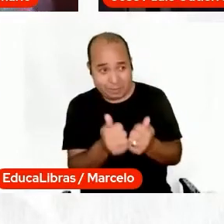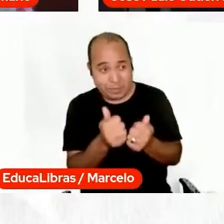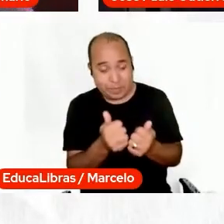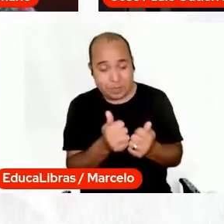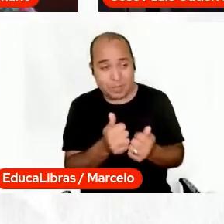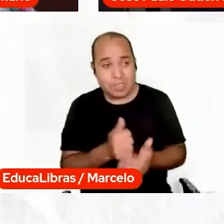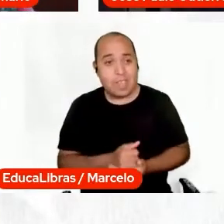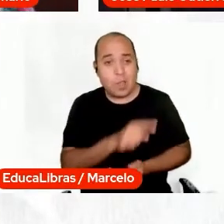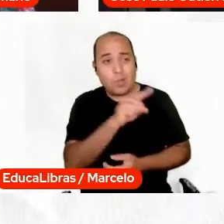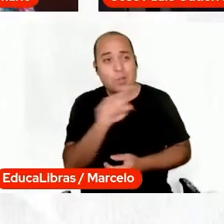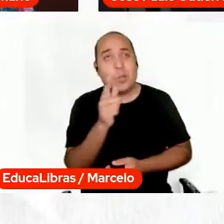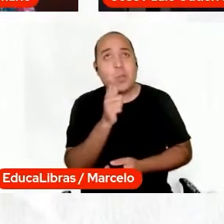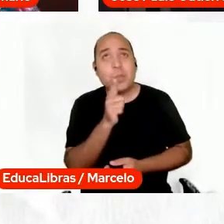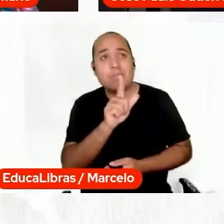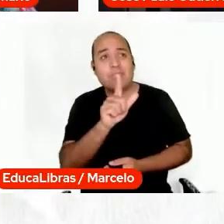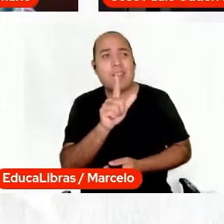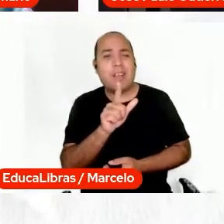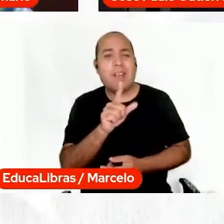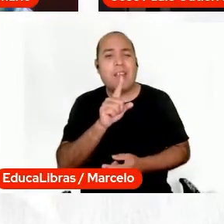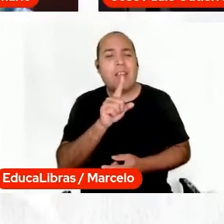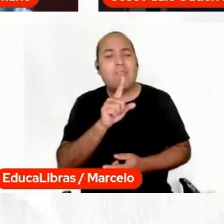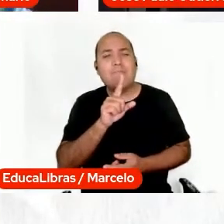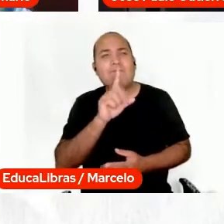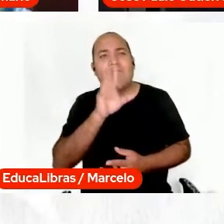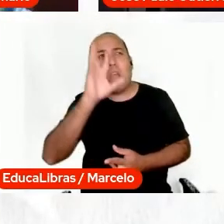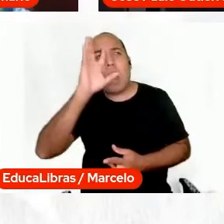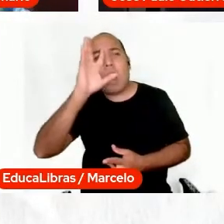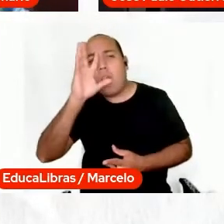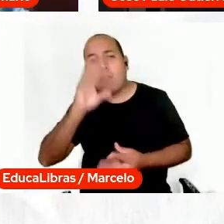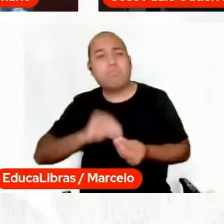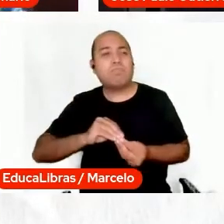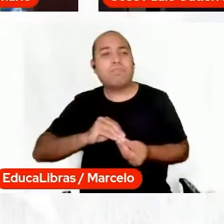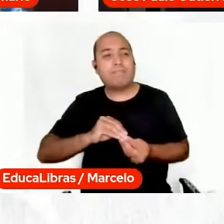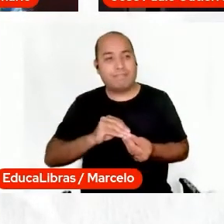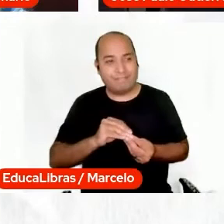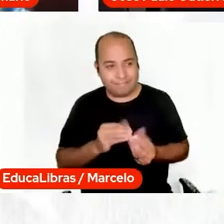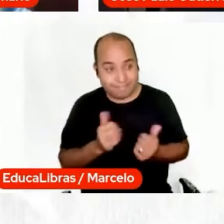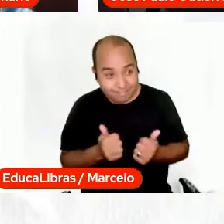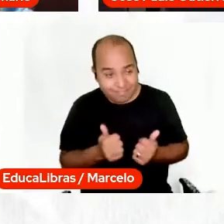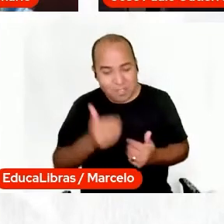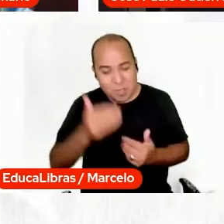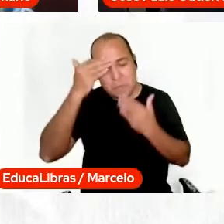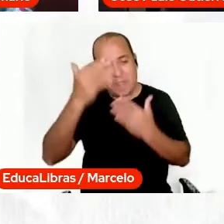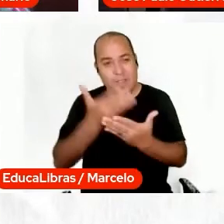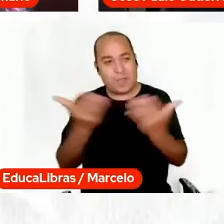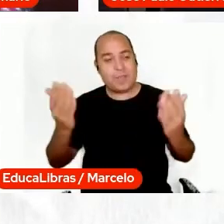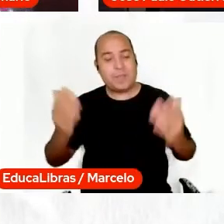vocês fazerem aquela fala de finalzinho de live. Obrigada a todos.